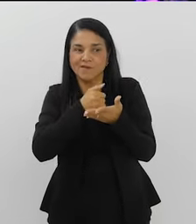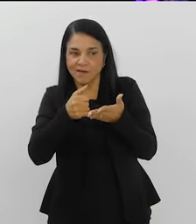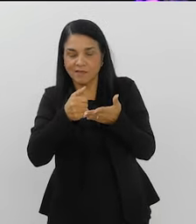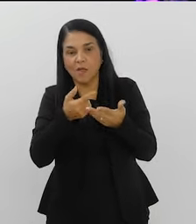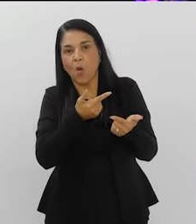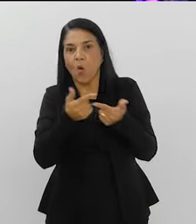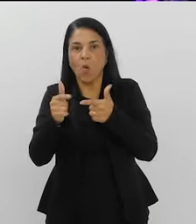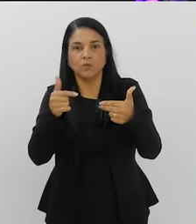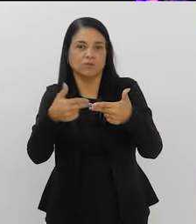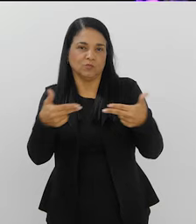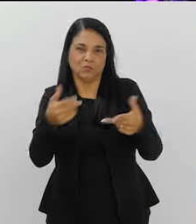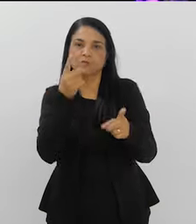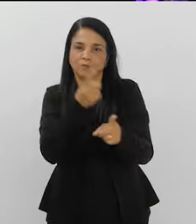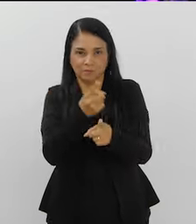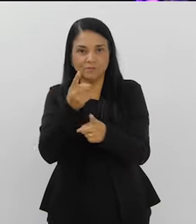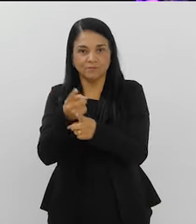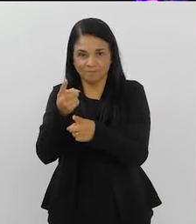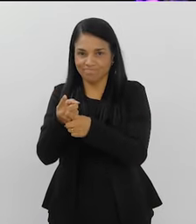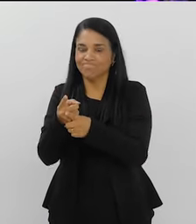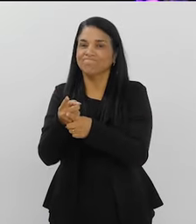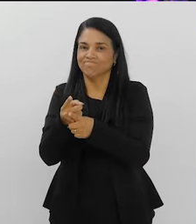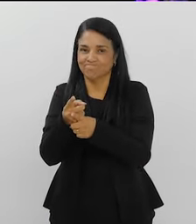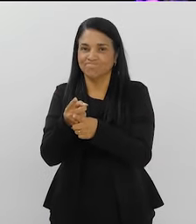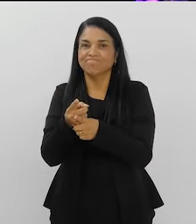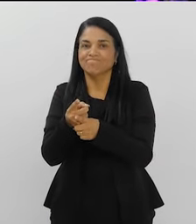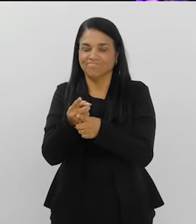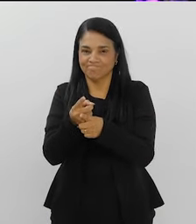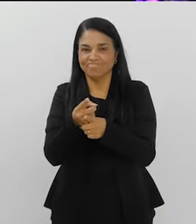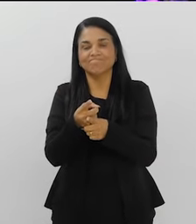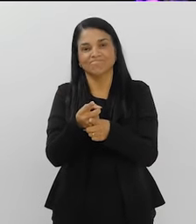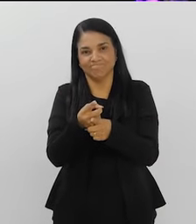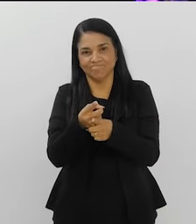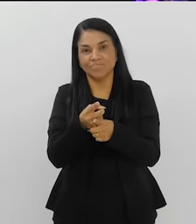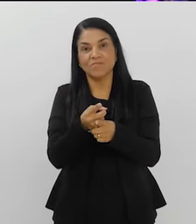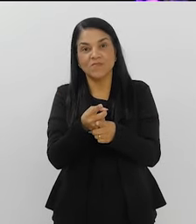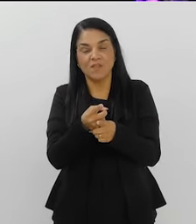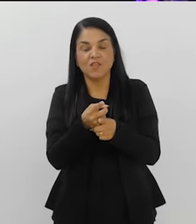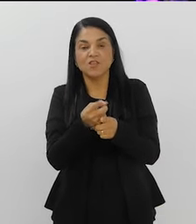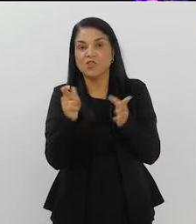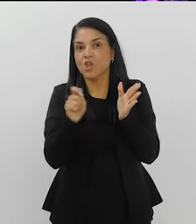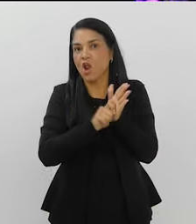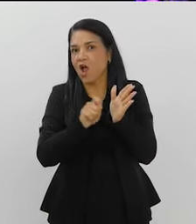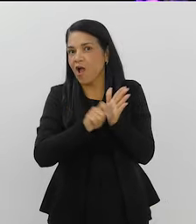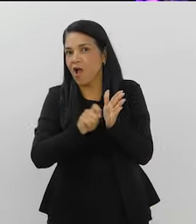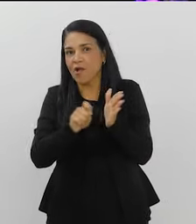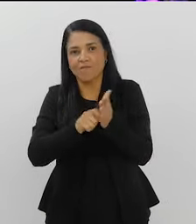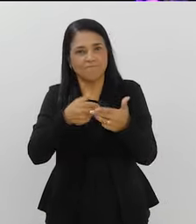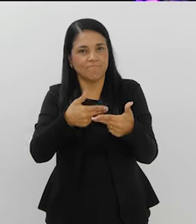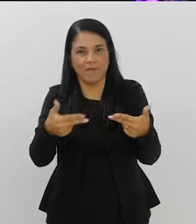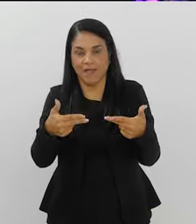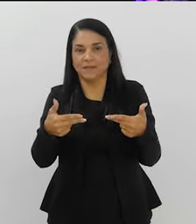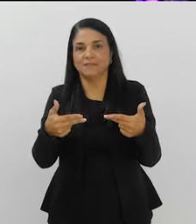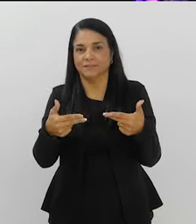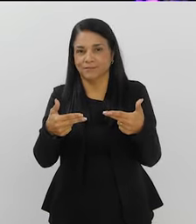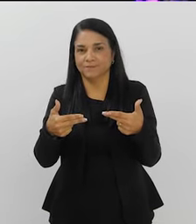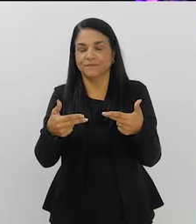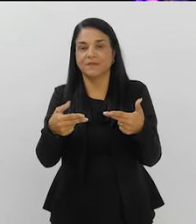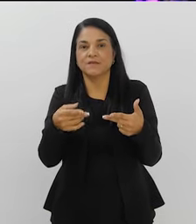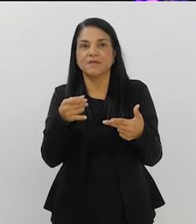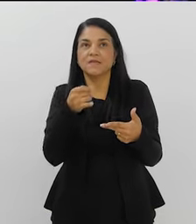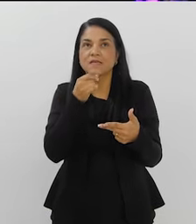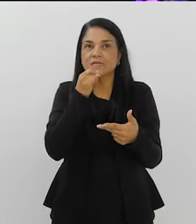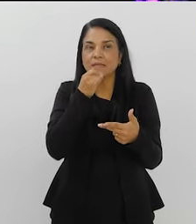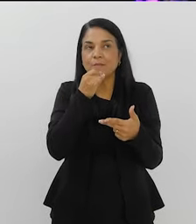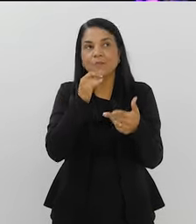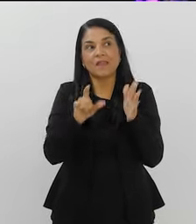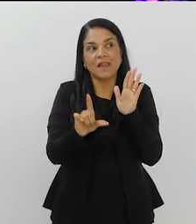mas a gente vai encontrar N outros contaminantes, N outros contaminantes, inclusive emergentes, que são contaminantes